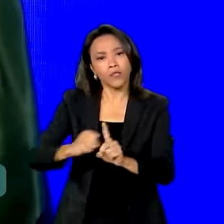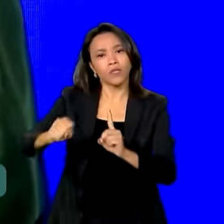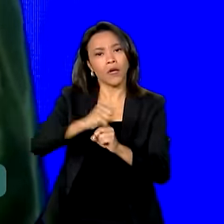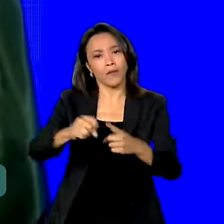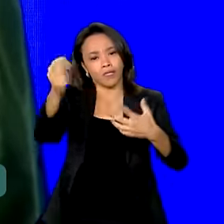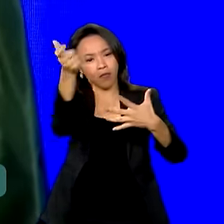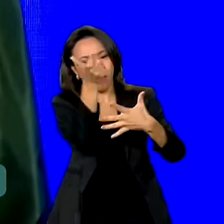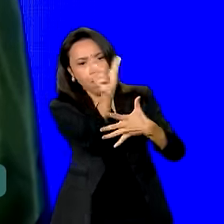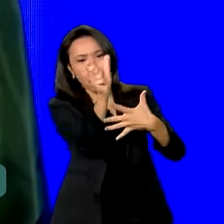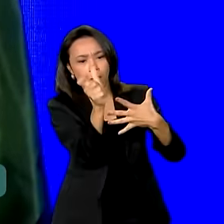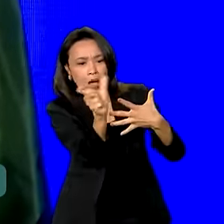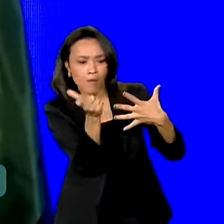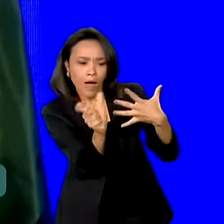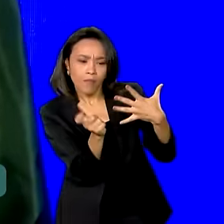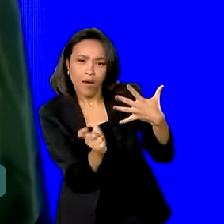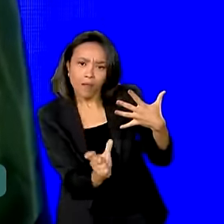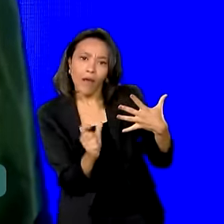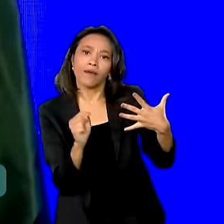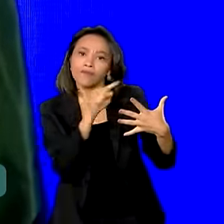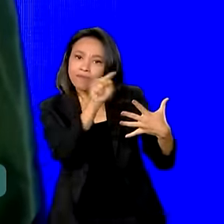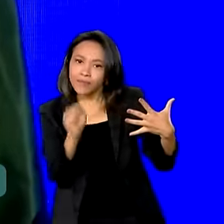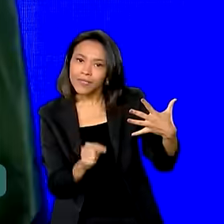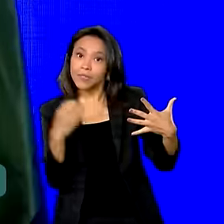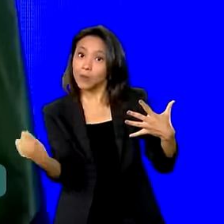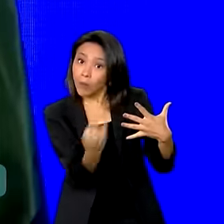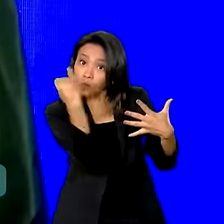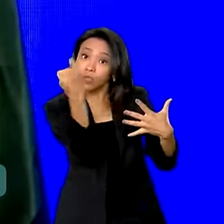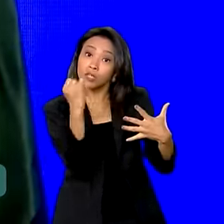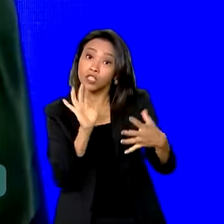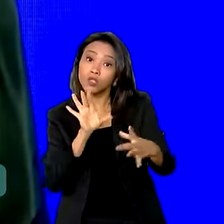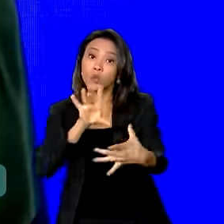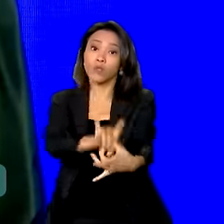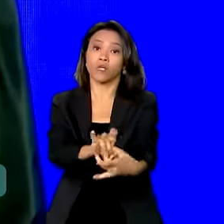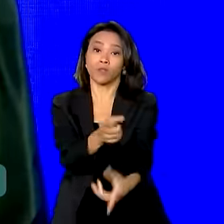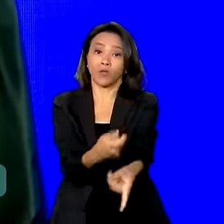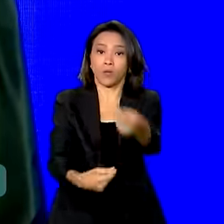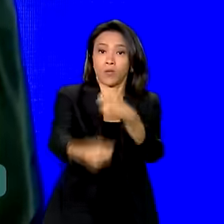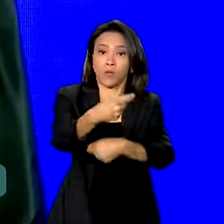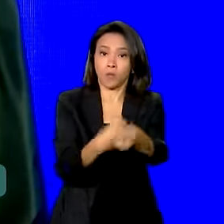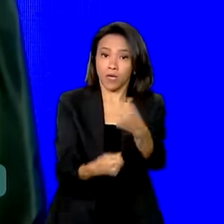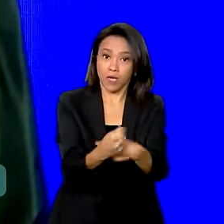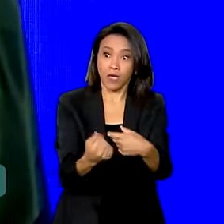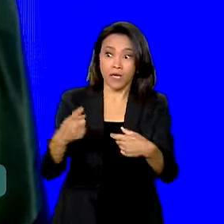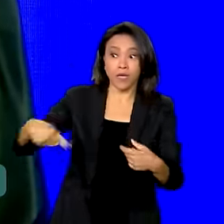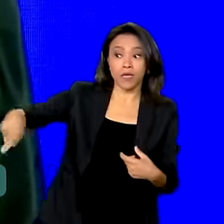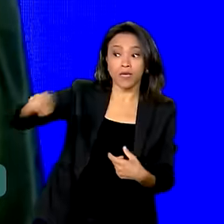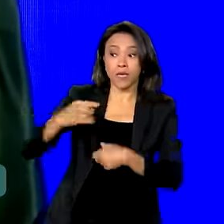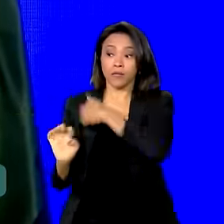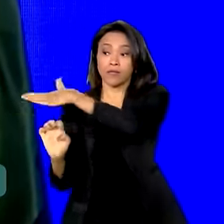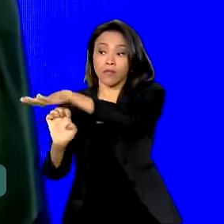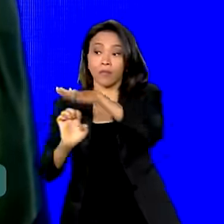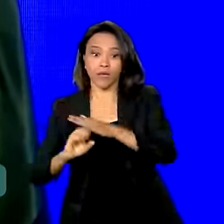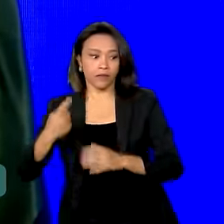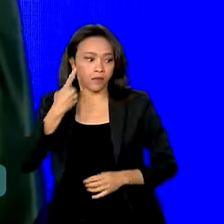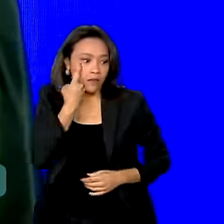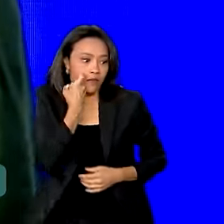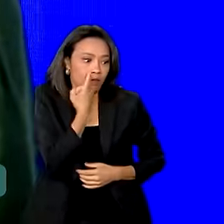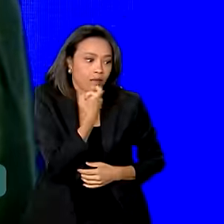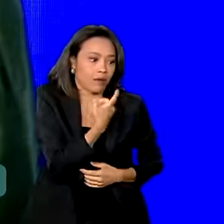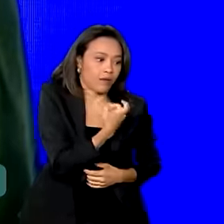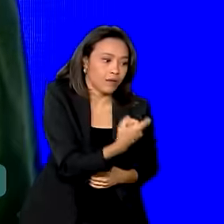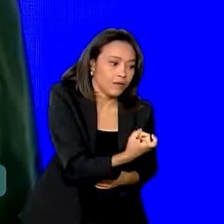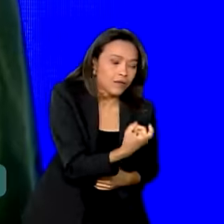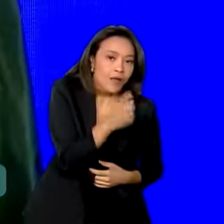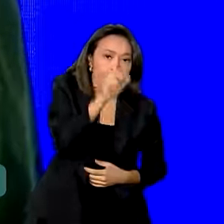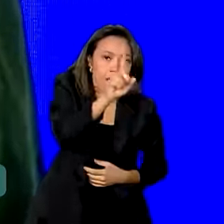mais a palavra-chave que interessa a todos os empresários. É a